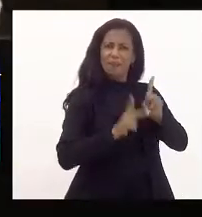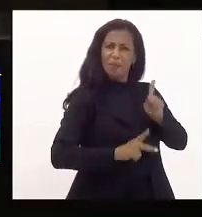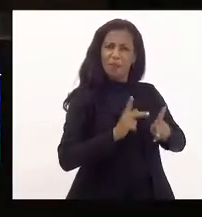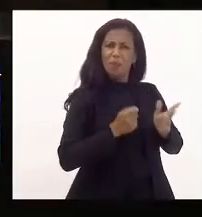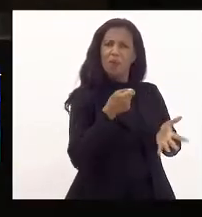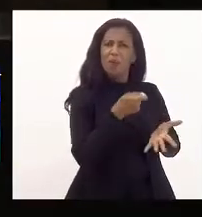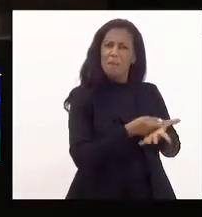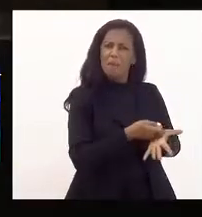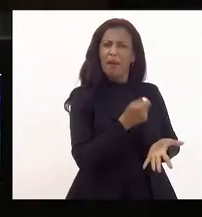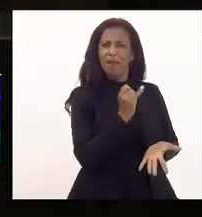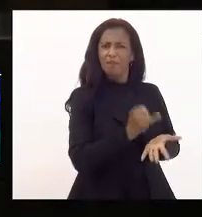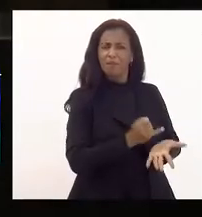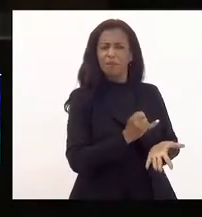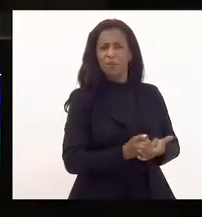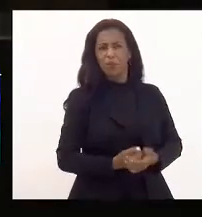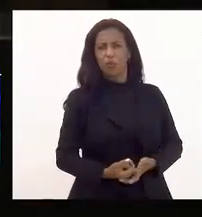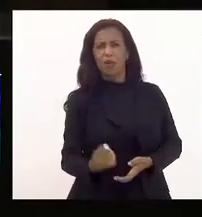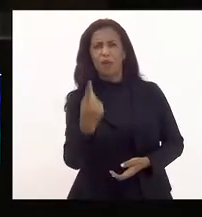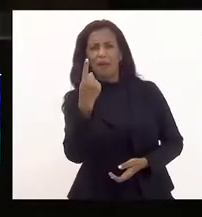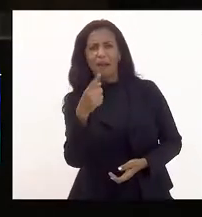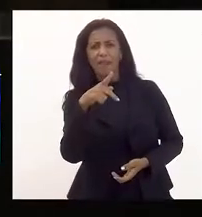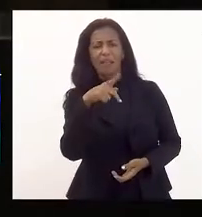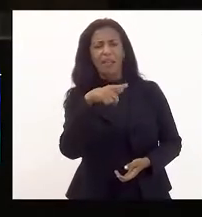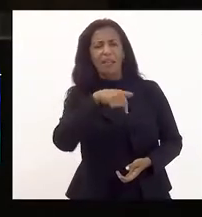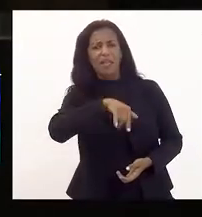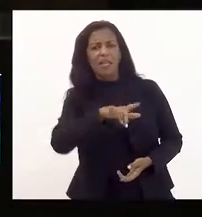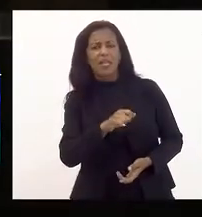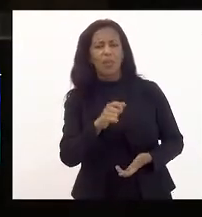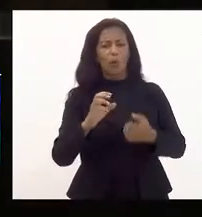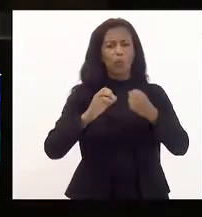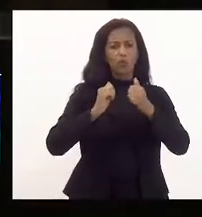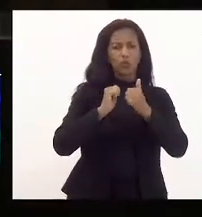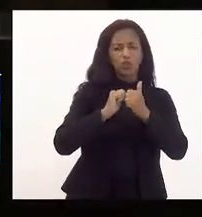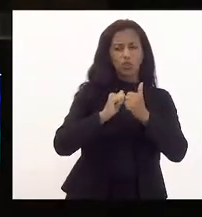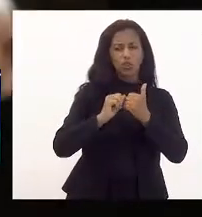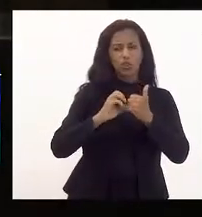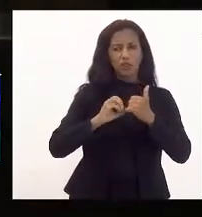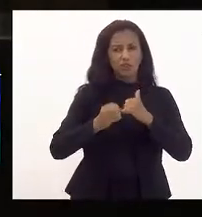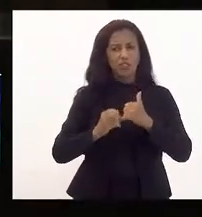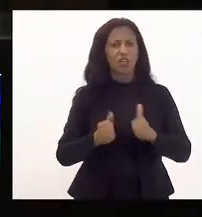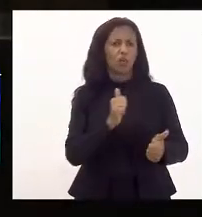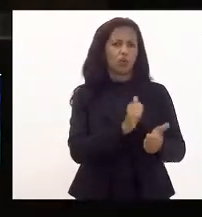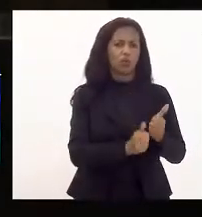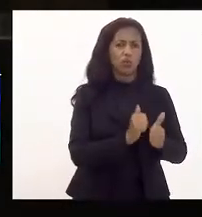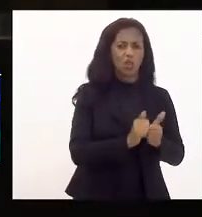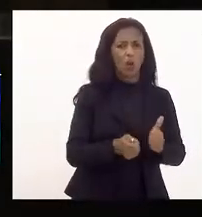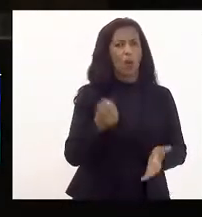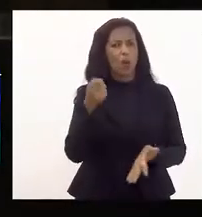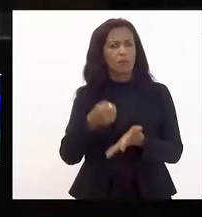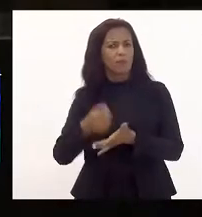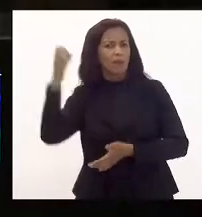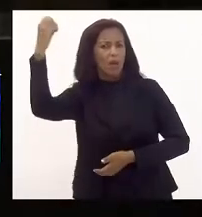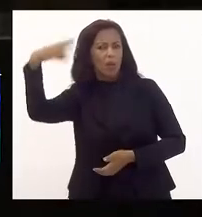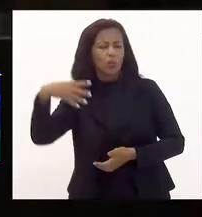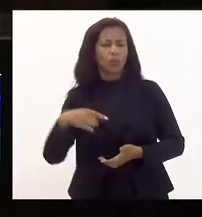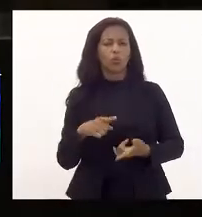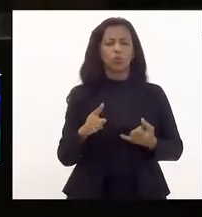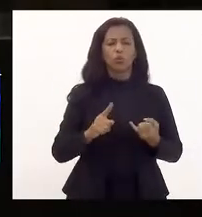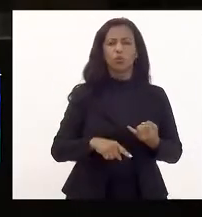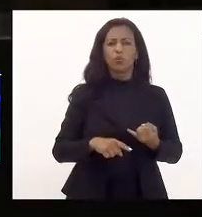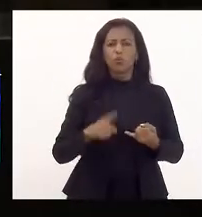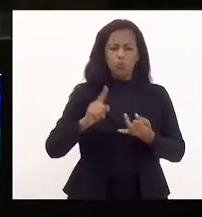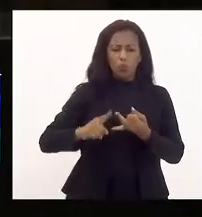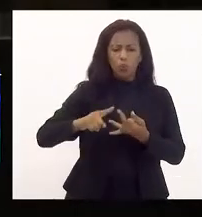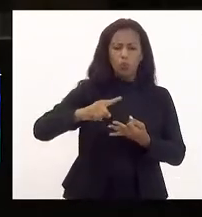imposto. Porque cada quilo de arroz, cada quilo de feijão, cada luz que você acende e apaga, você está pagando imposto. Então,